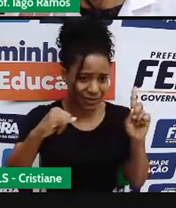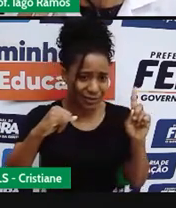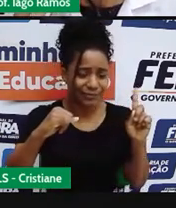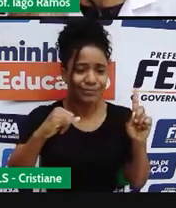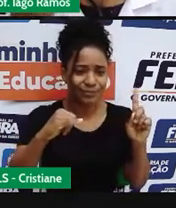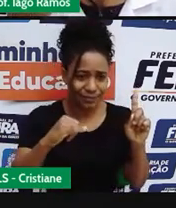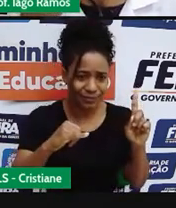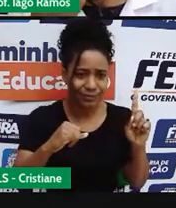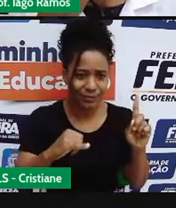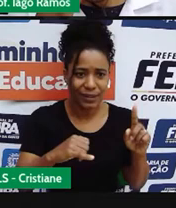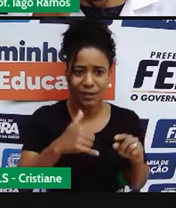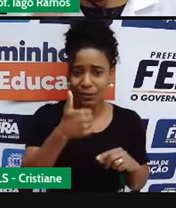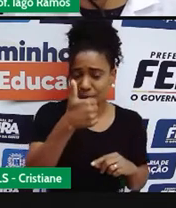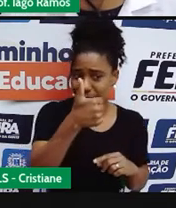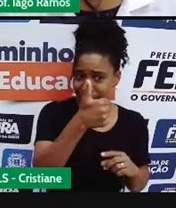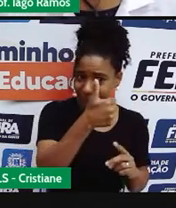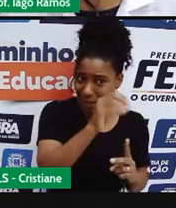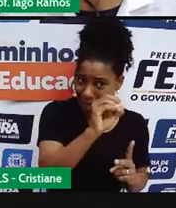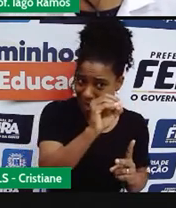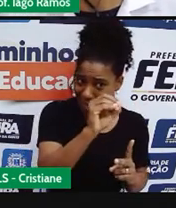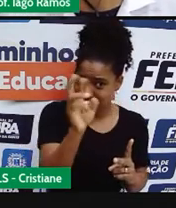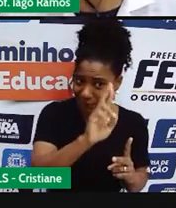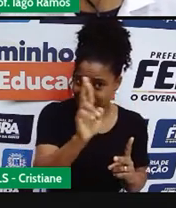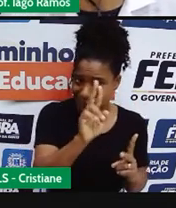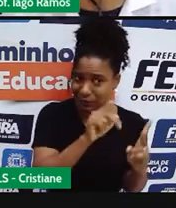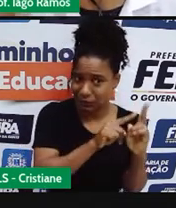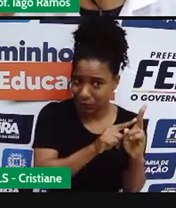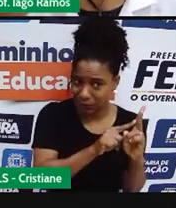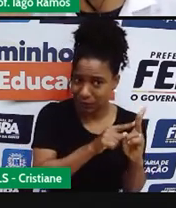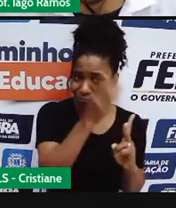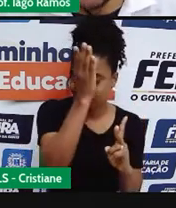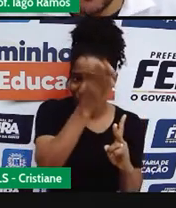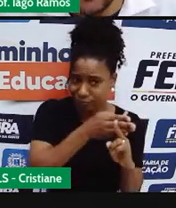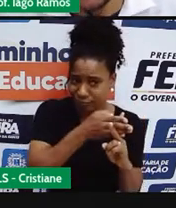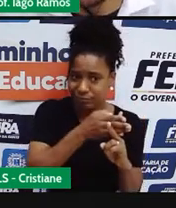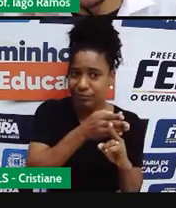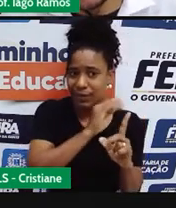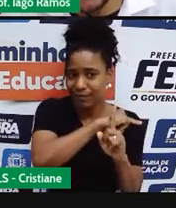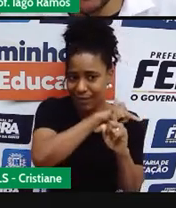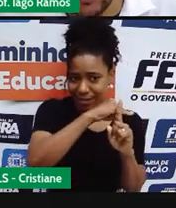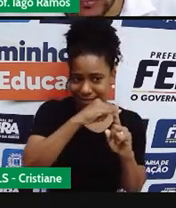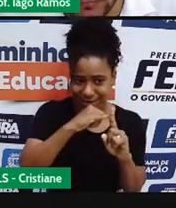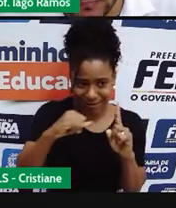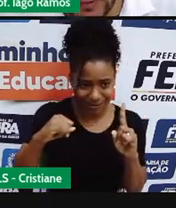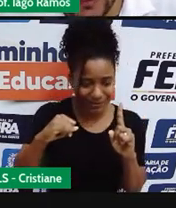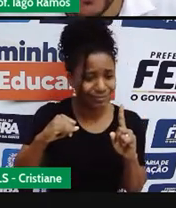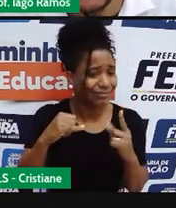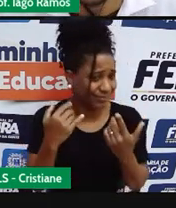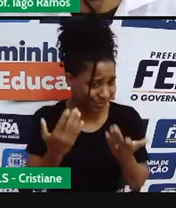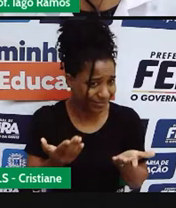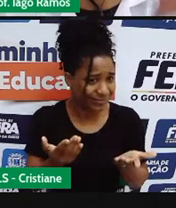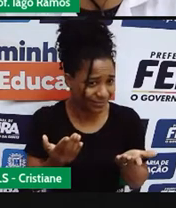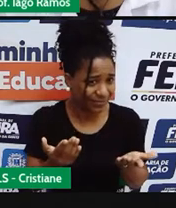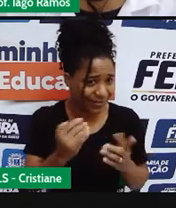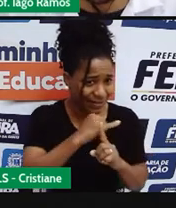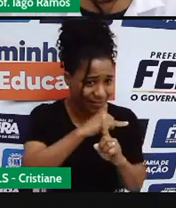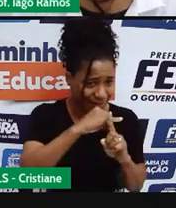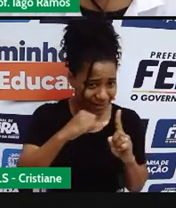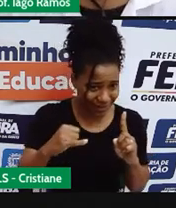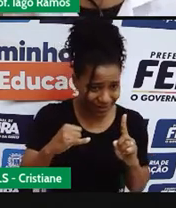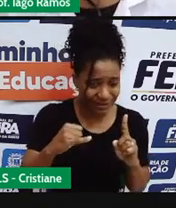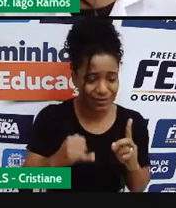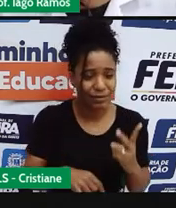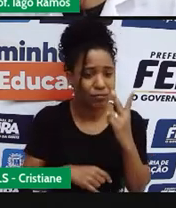os dez reais que ele pagou nos dois quilogramas vai virar a metade, correto? Por dois